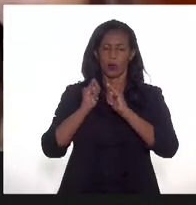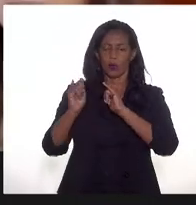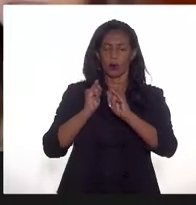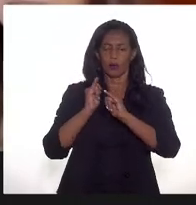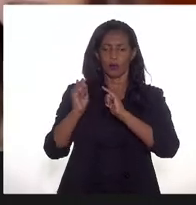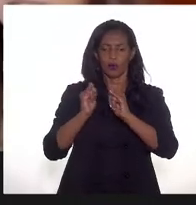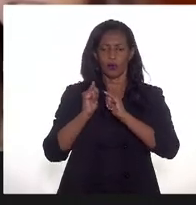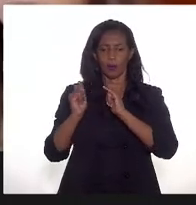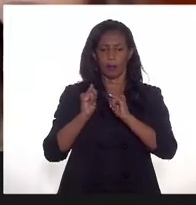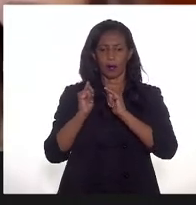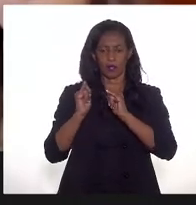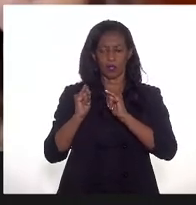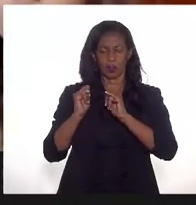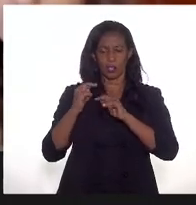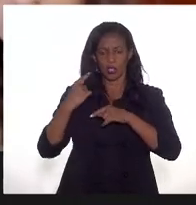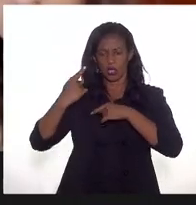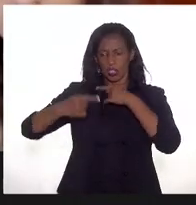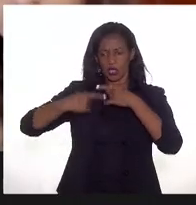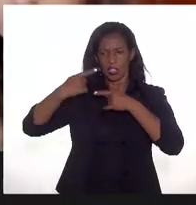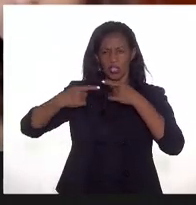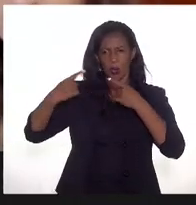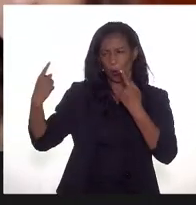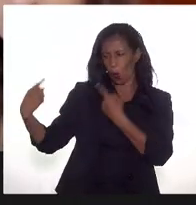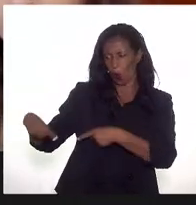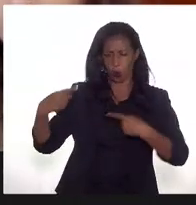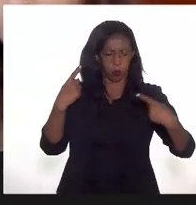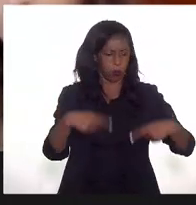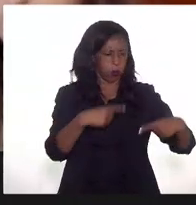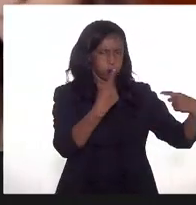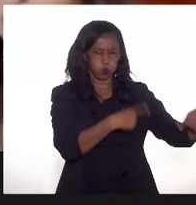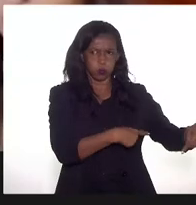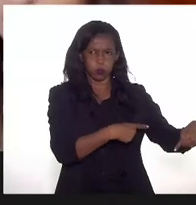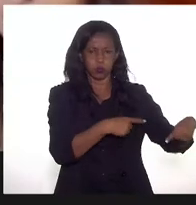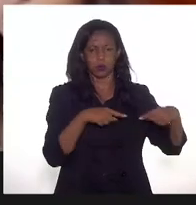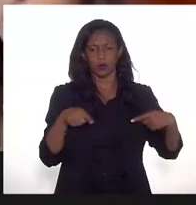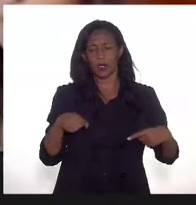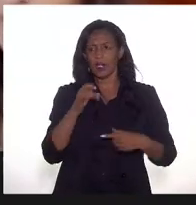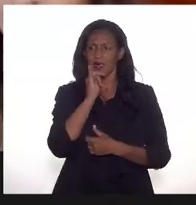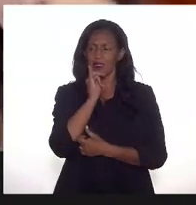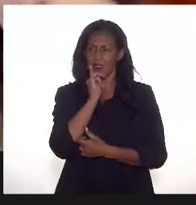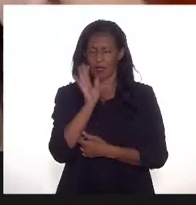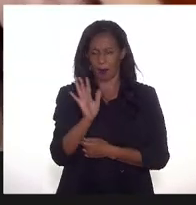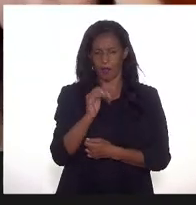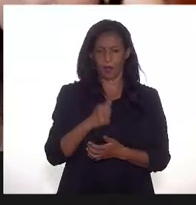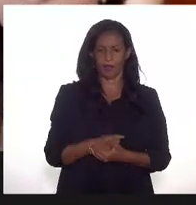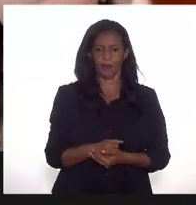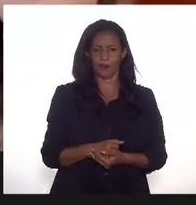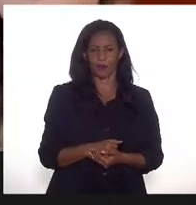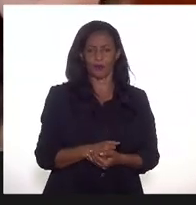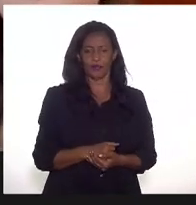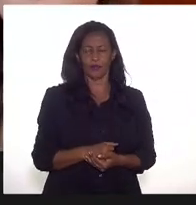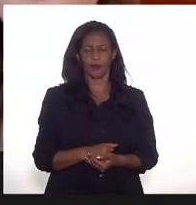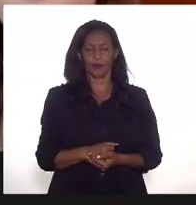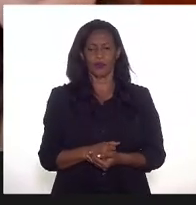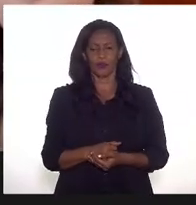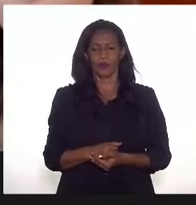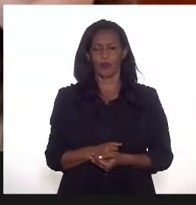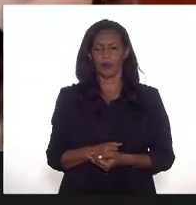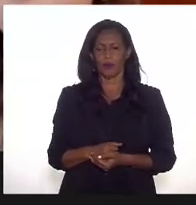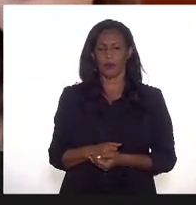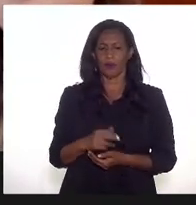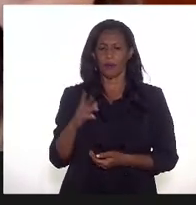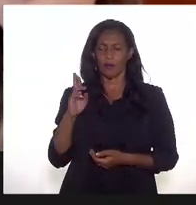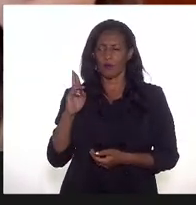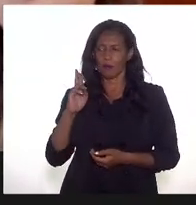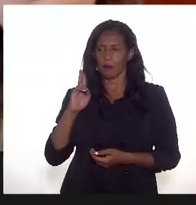que gerariam vantagem competitiva a outros agentes econômicos. Então, por exemplo, reservas. É uma informação